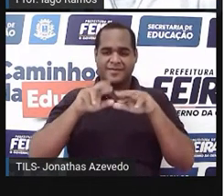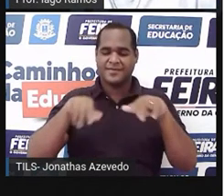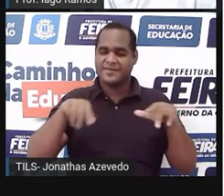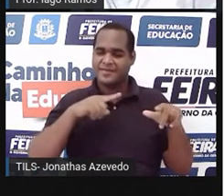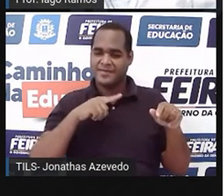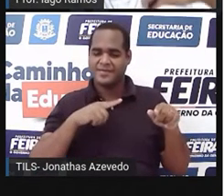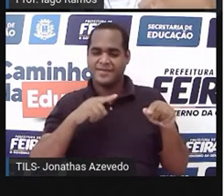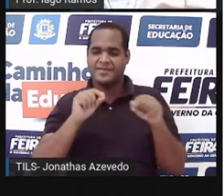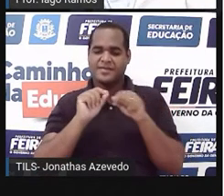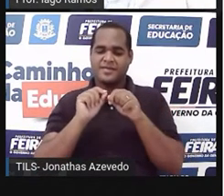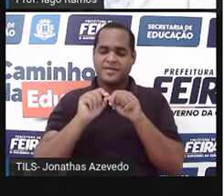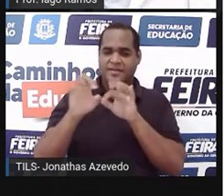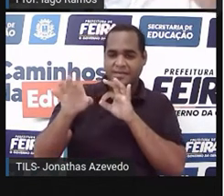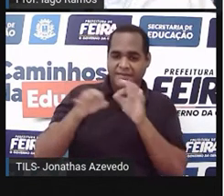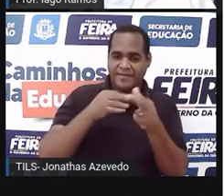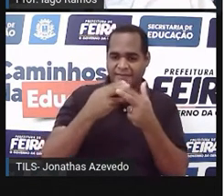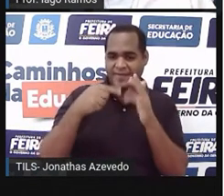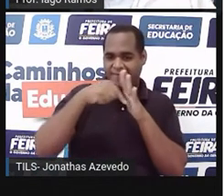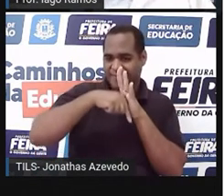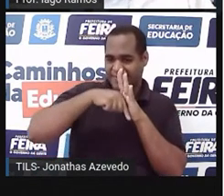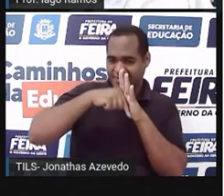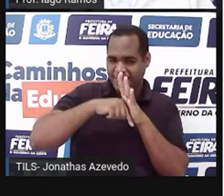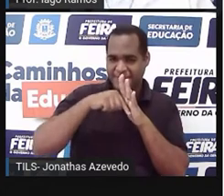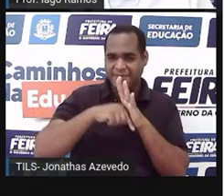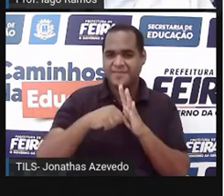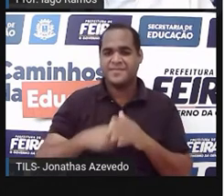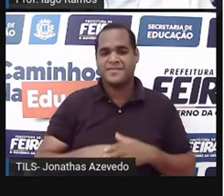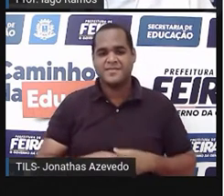fazer uma avaliação de você mesmo, ok?